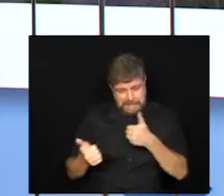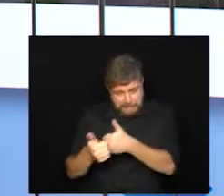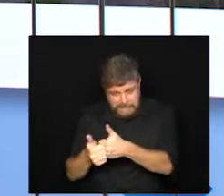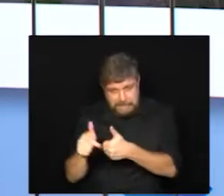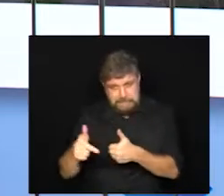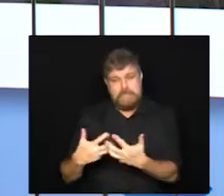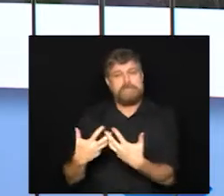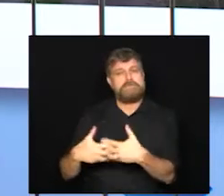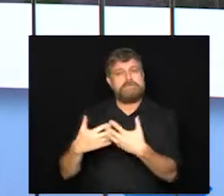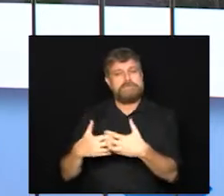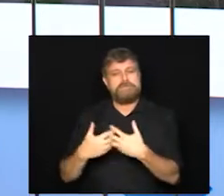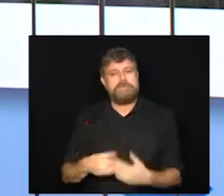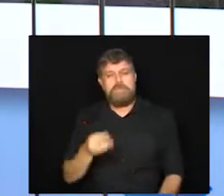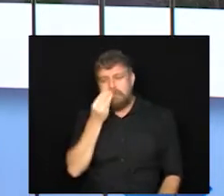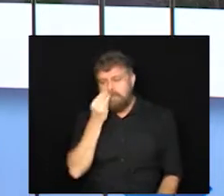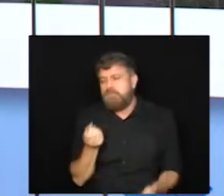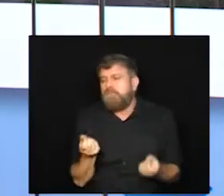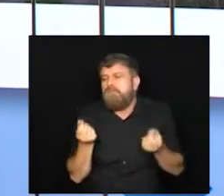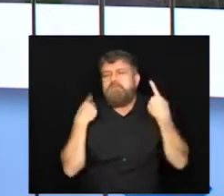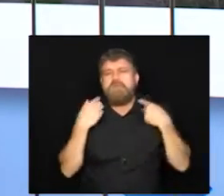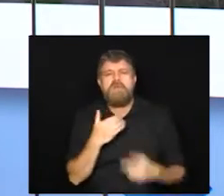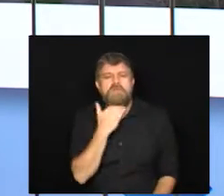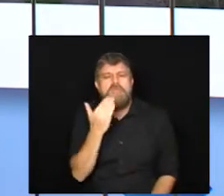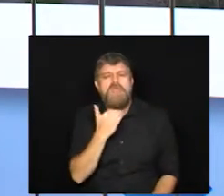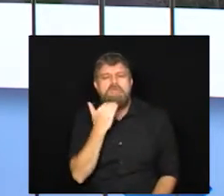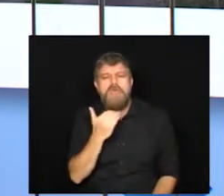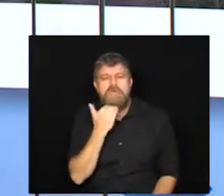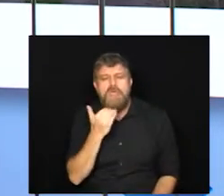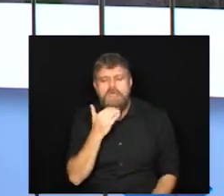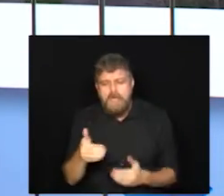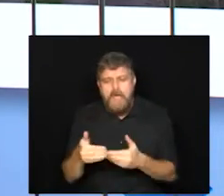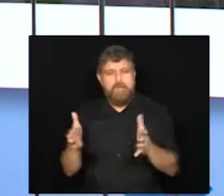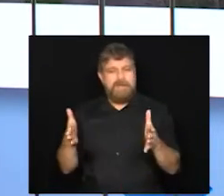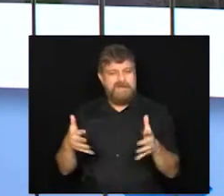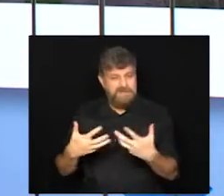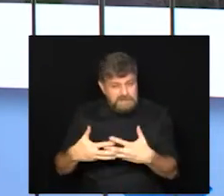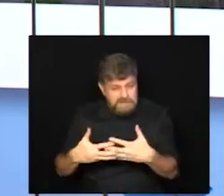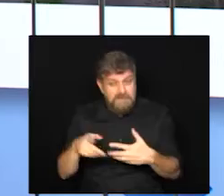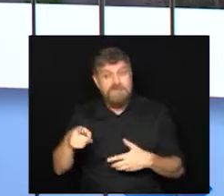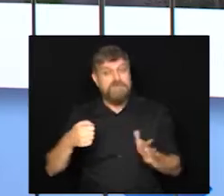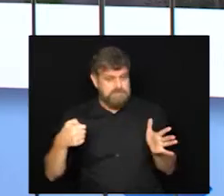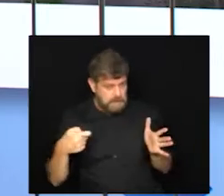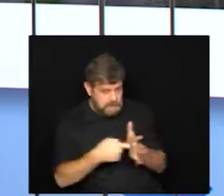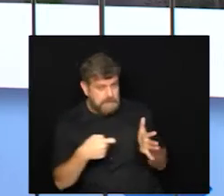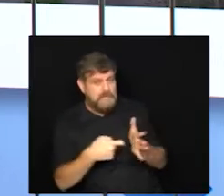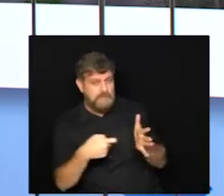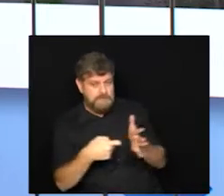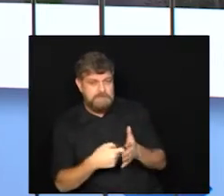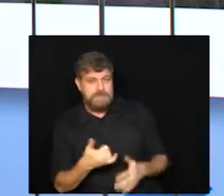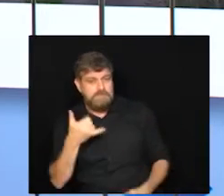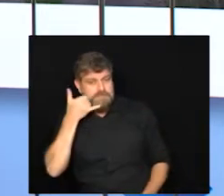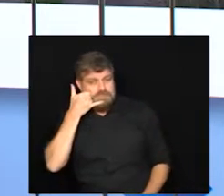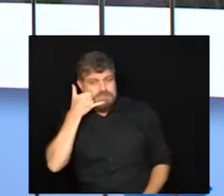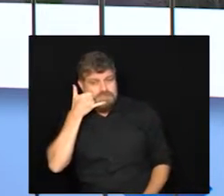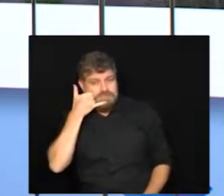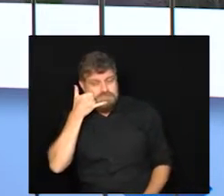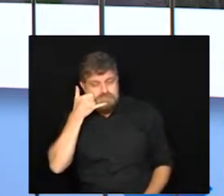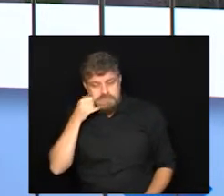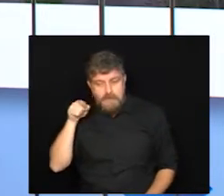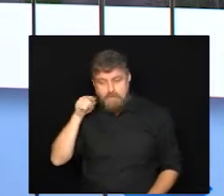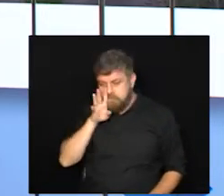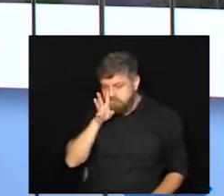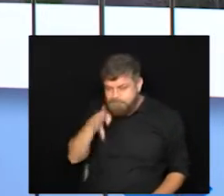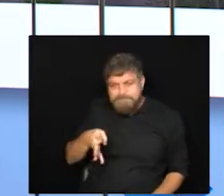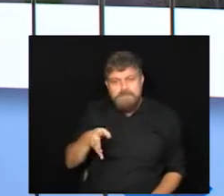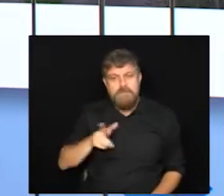que esteja descumprindo esse momento de fase emergencial, você pode acionar esses telefones para